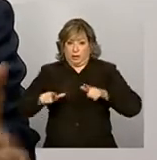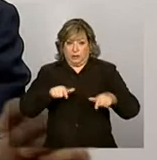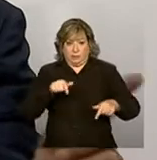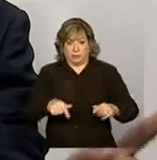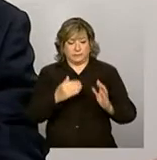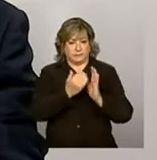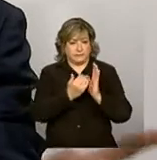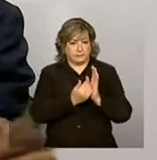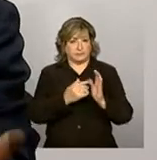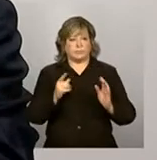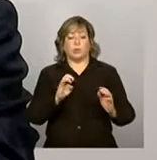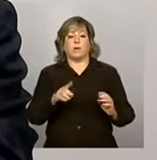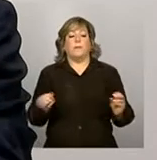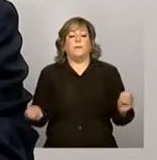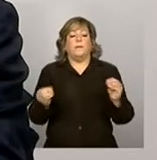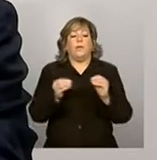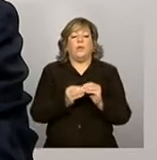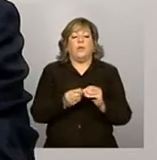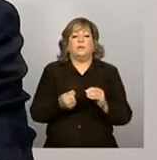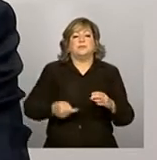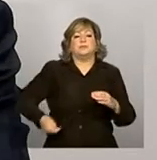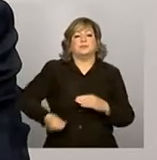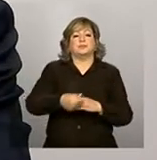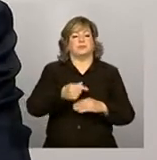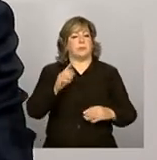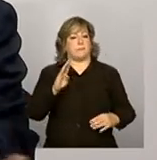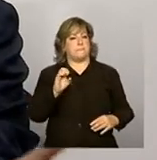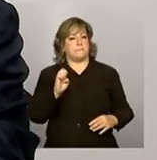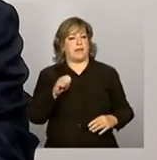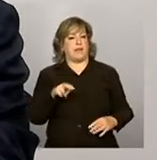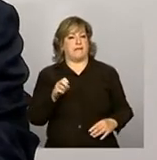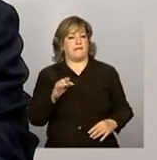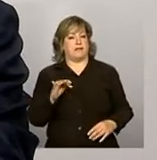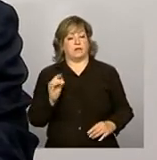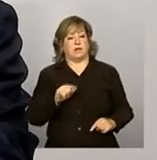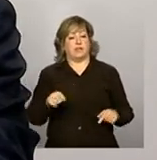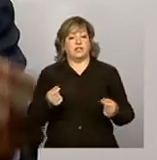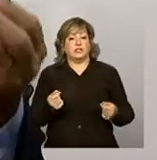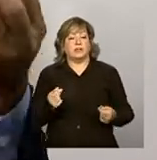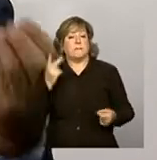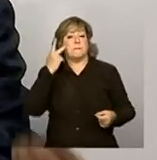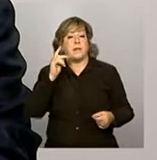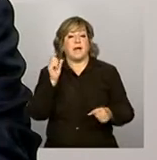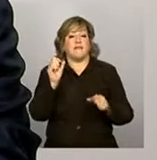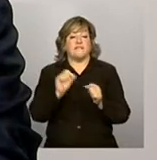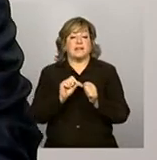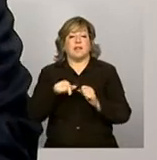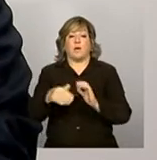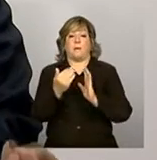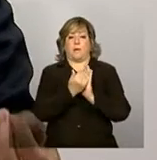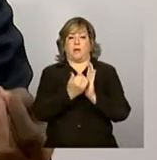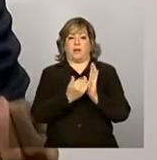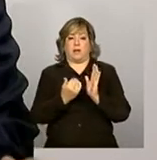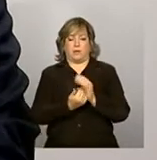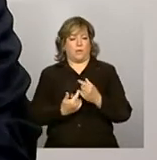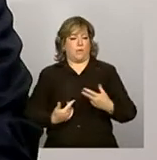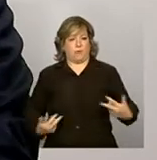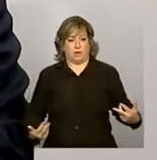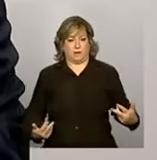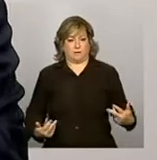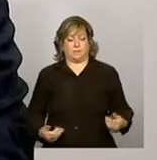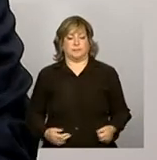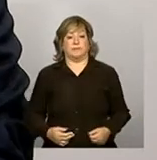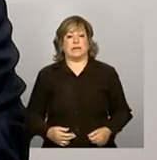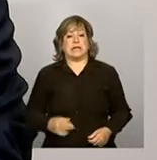não é para complementar benefícios. São recursos não para benefícios, são recursos para a gestão do programa. Se esses recursos vão ser utilizados